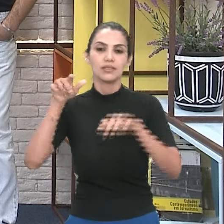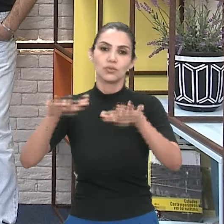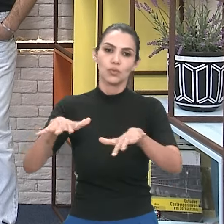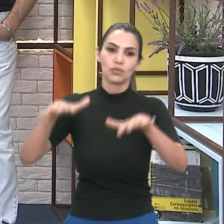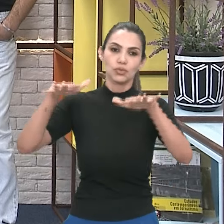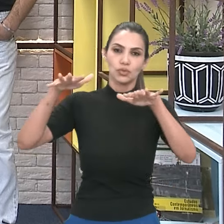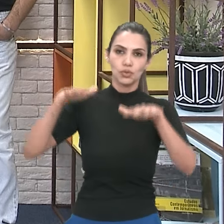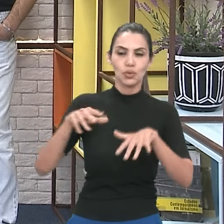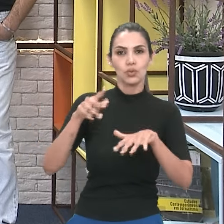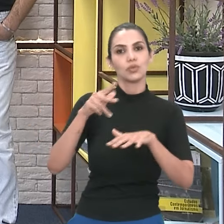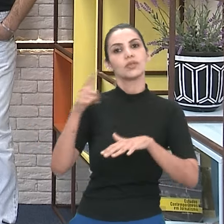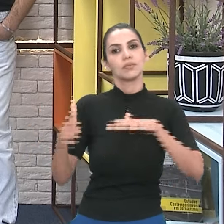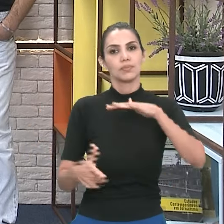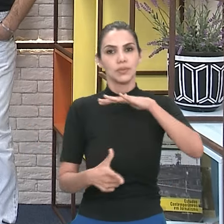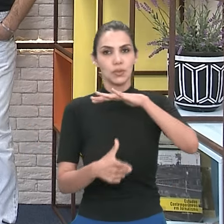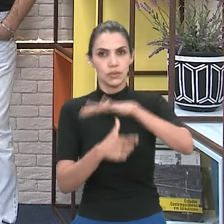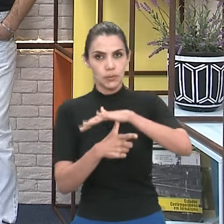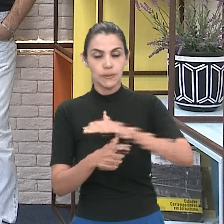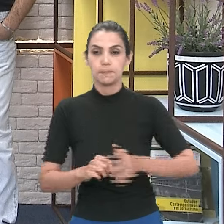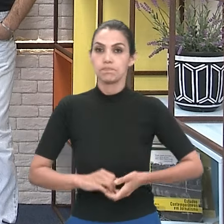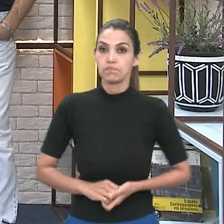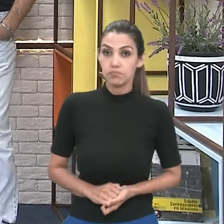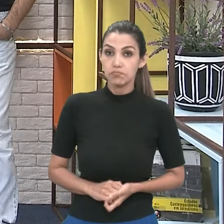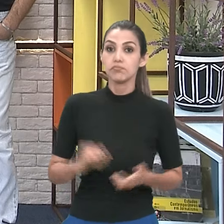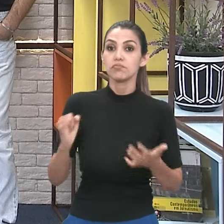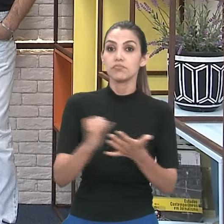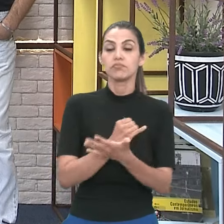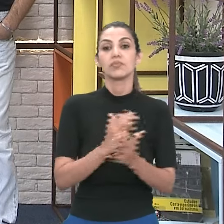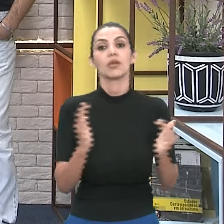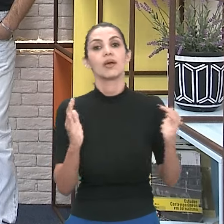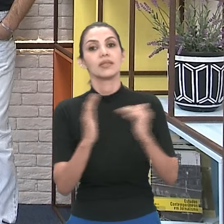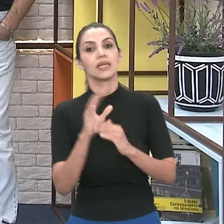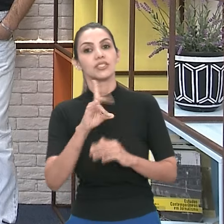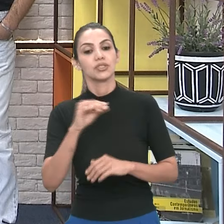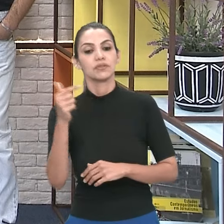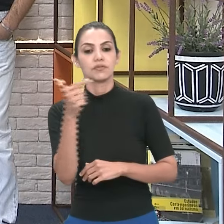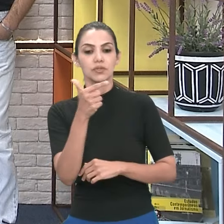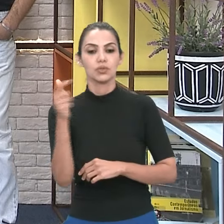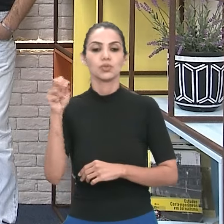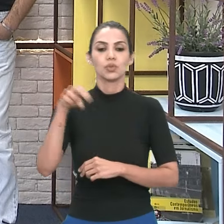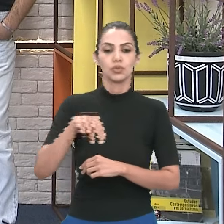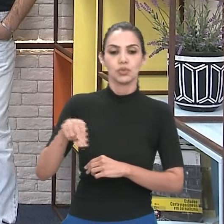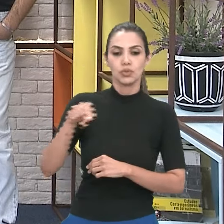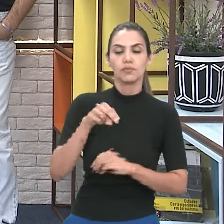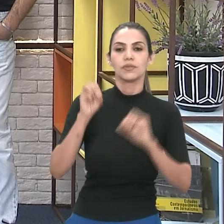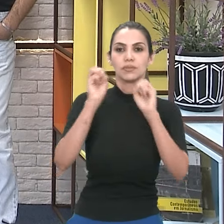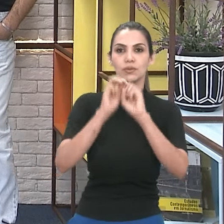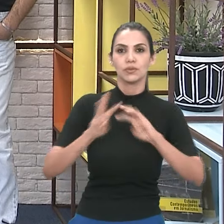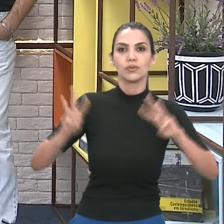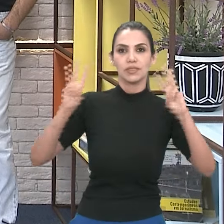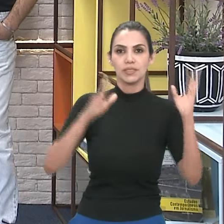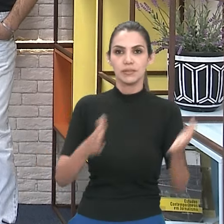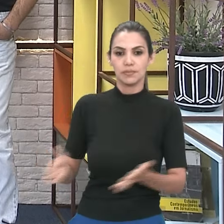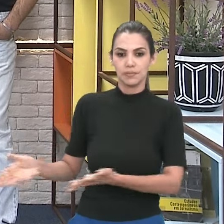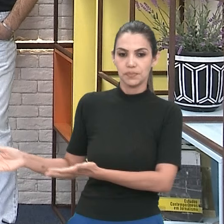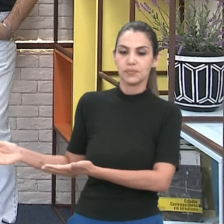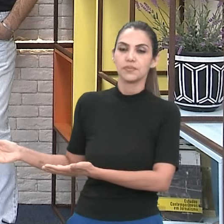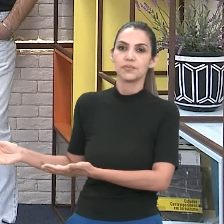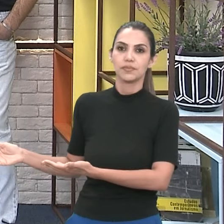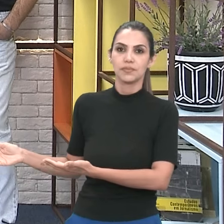e Inovação. A inscrição deve ser realizada até o dia 22 de novembro no site prpg